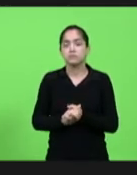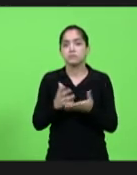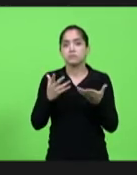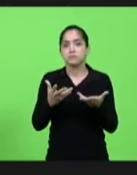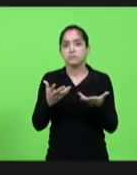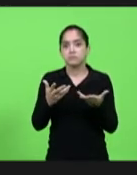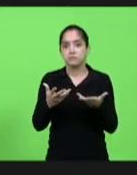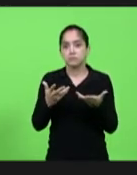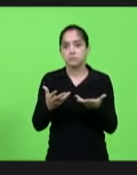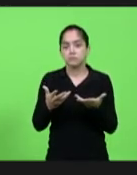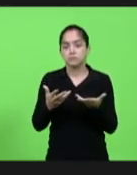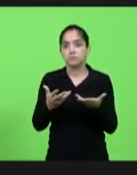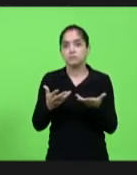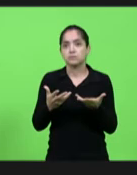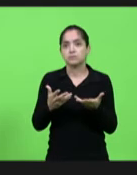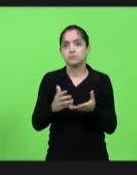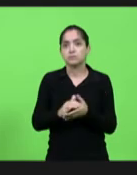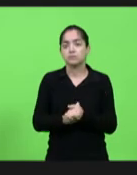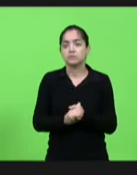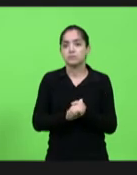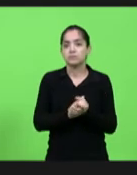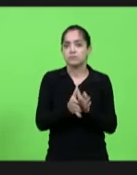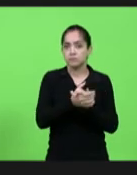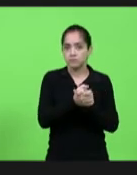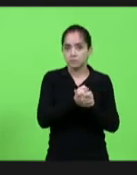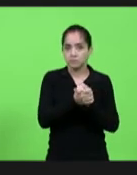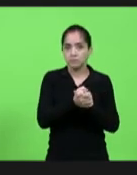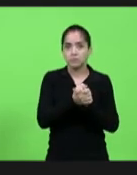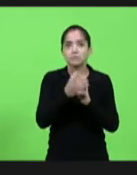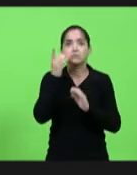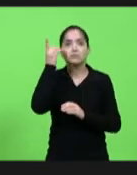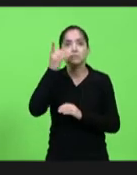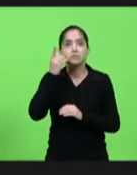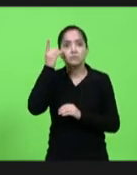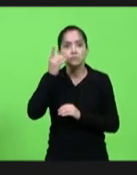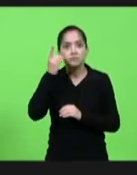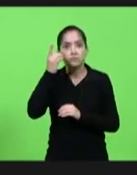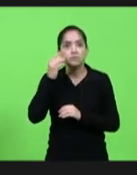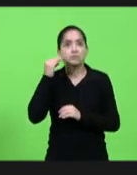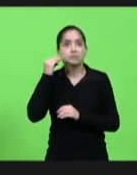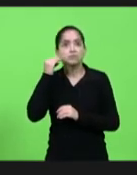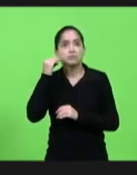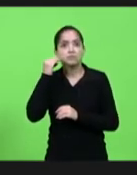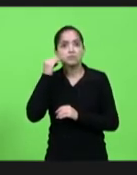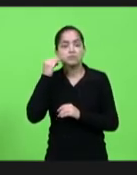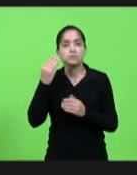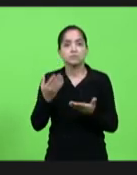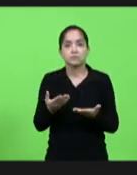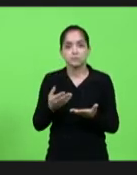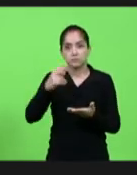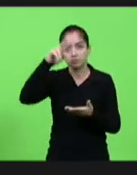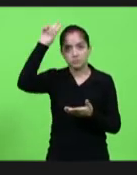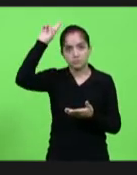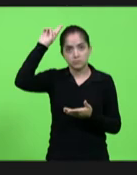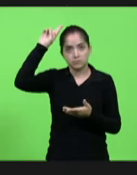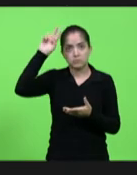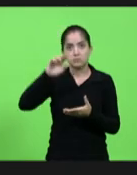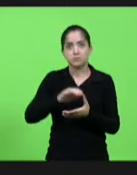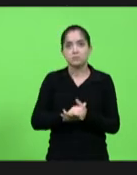cumprimentar os deputados, a deputada Marlene, o deputado Vicente Carofrezo,